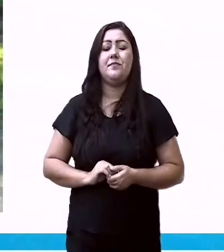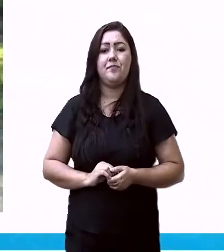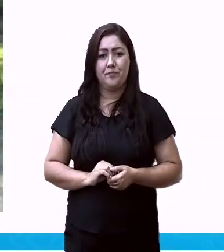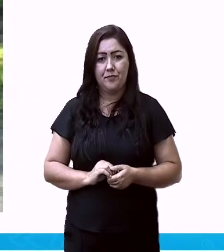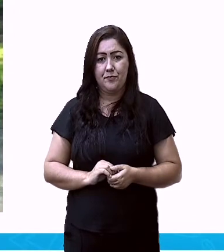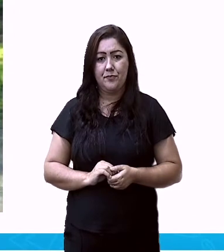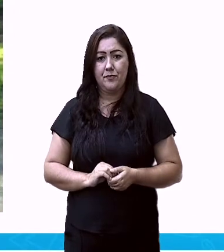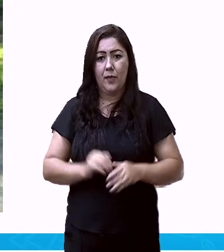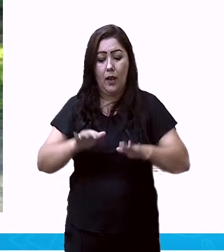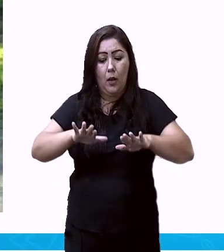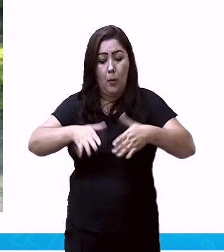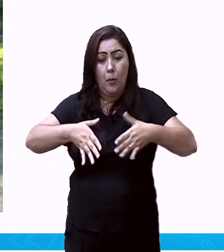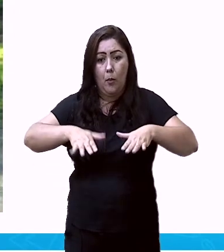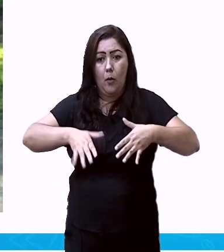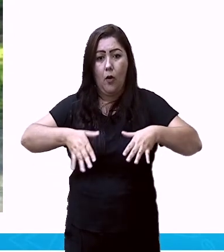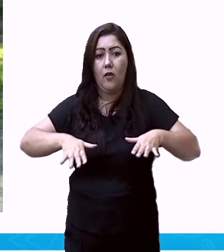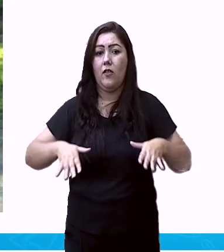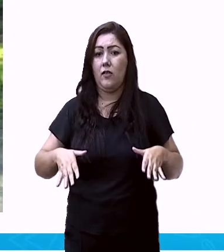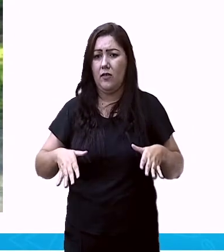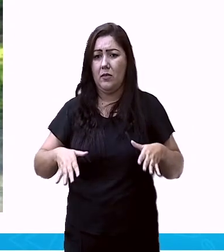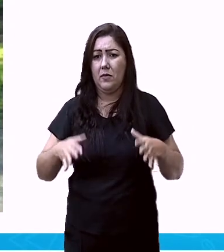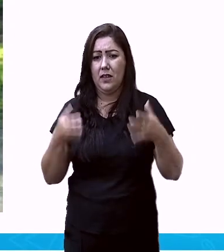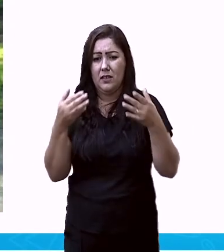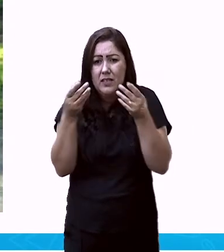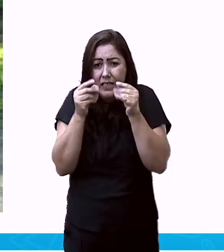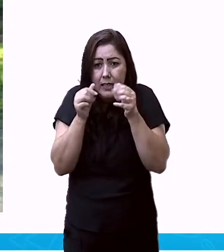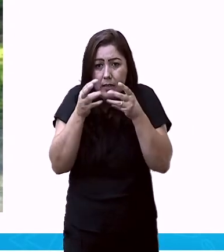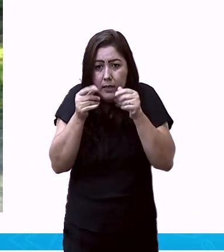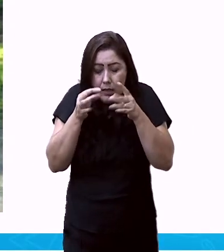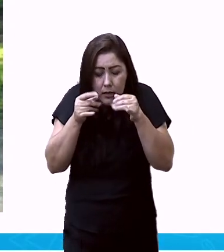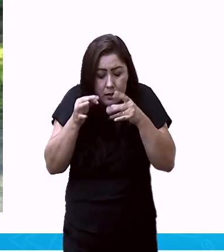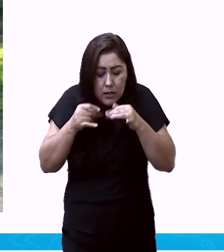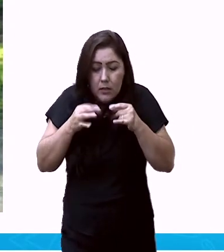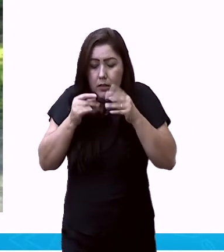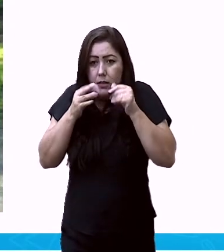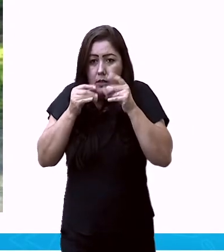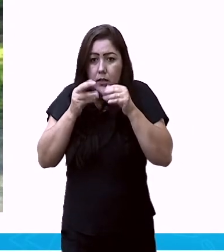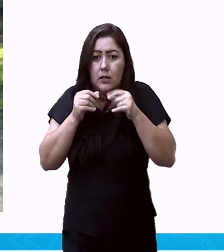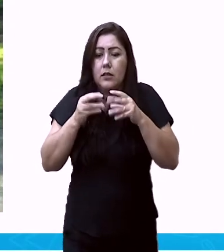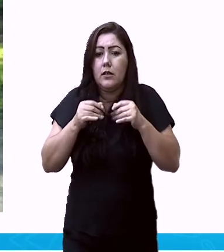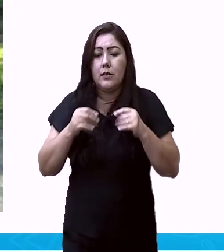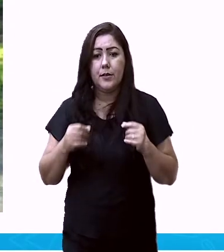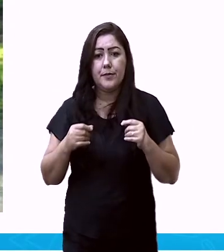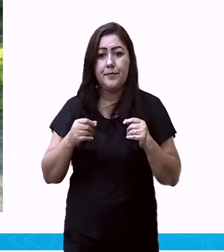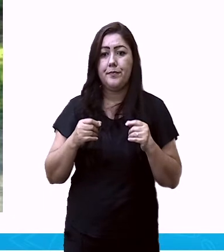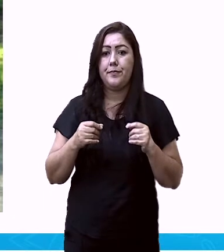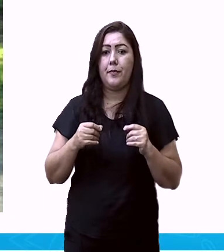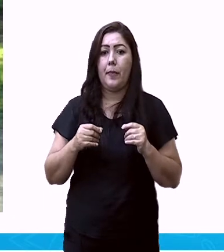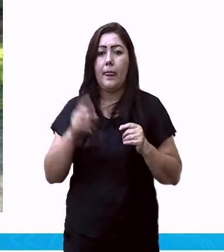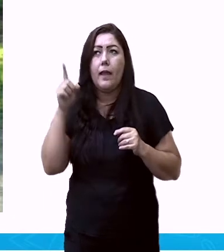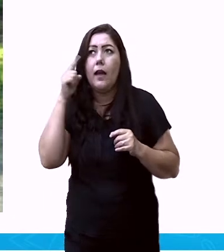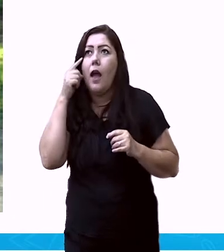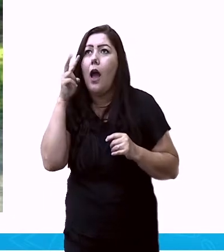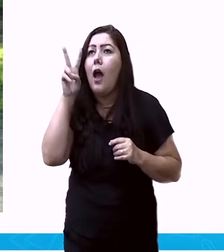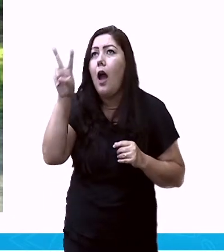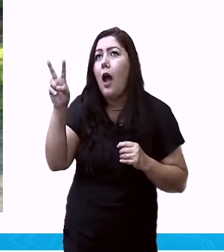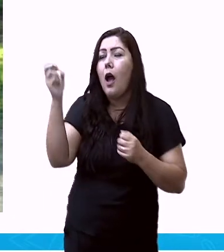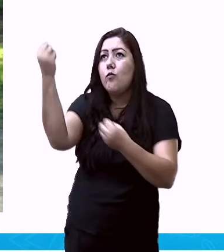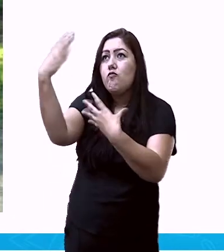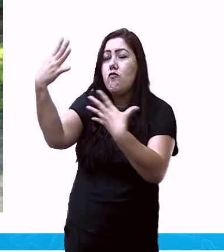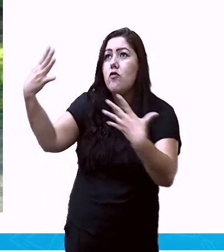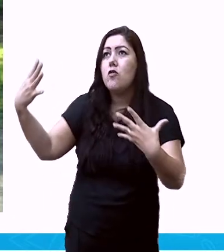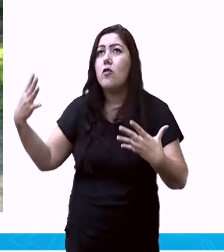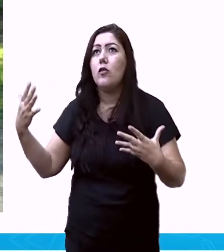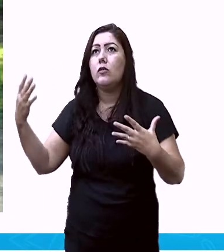Movimentos em comum, com os dedos perto dos olhos. Interesse por luzes, sombras, objetos que